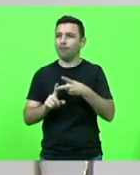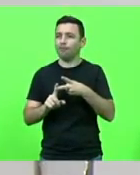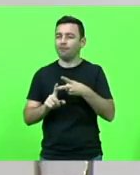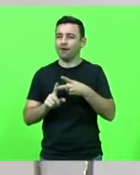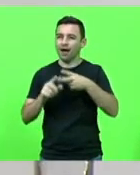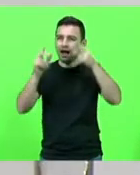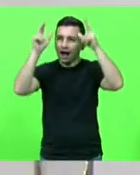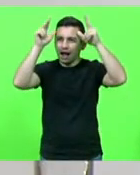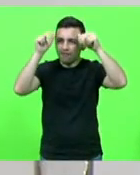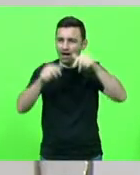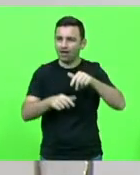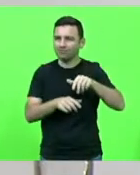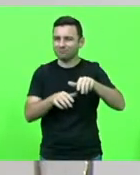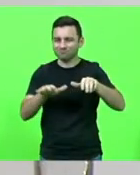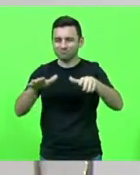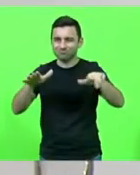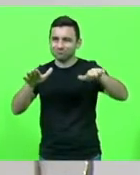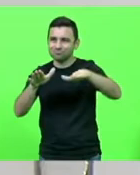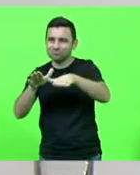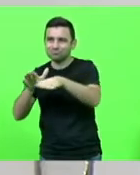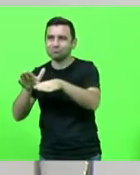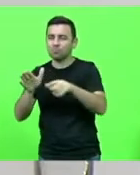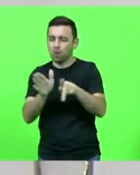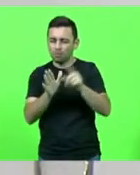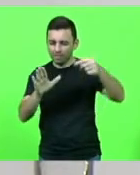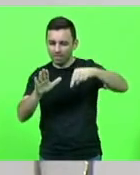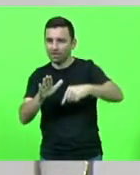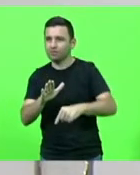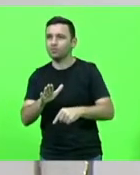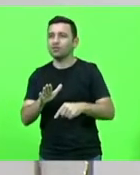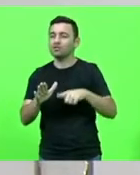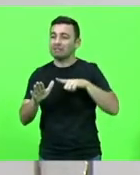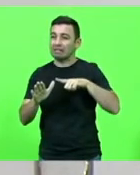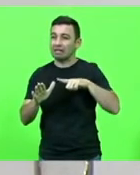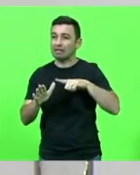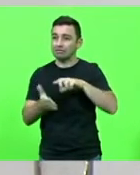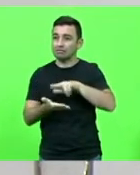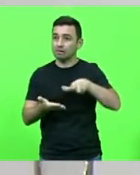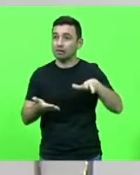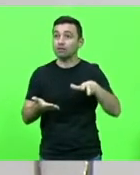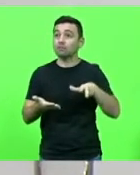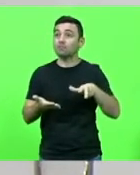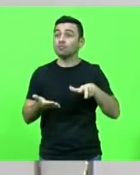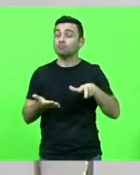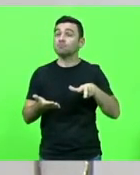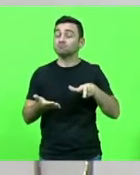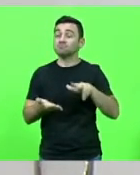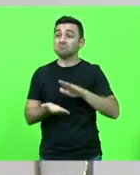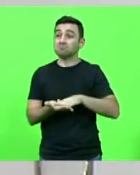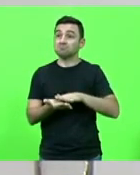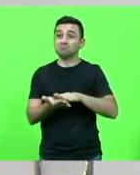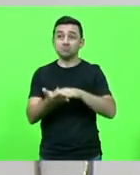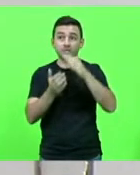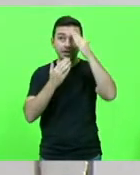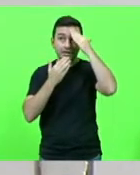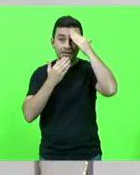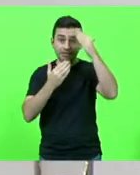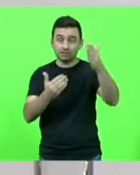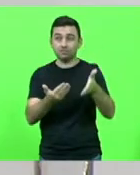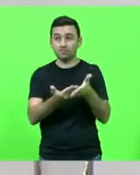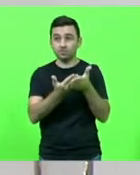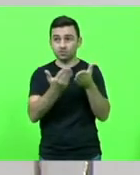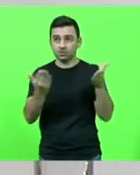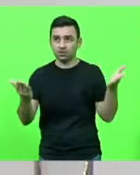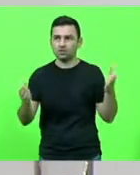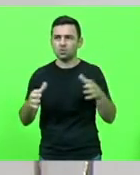própria fazenda do seu Ademir estavam já retornando essas espécies então parabenizar agradecer e dizer aqui aos órgãos